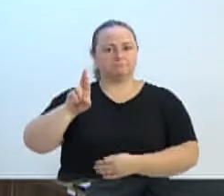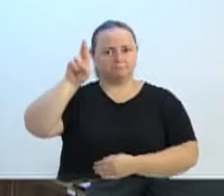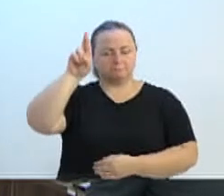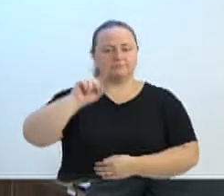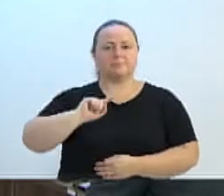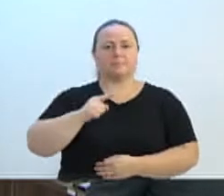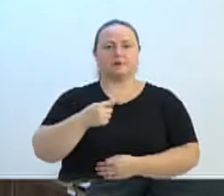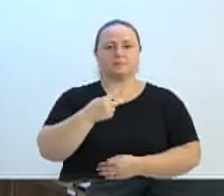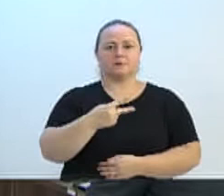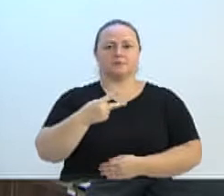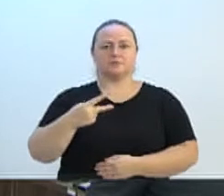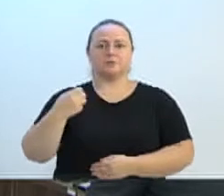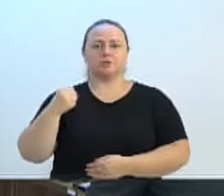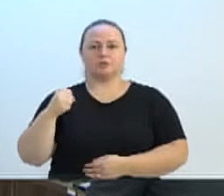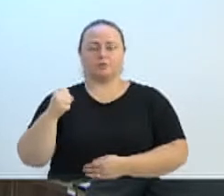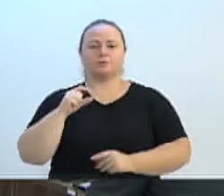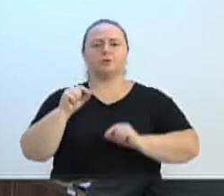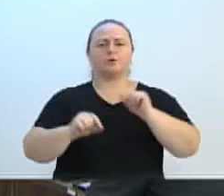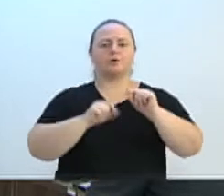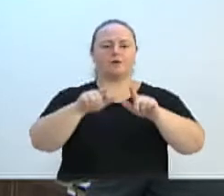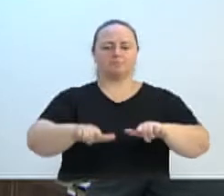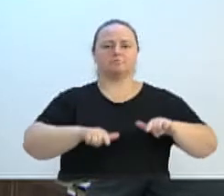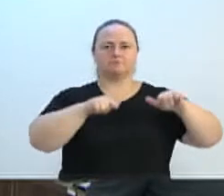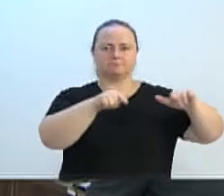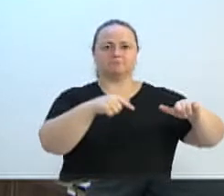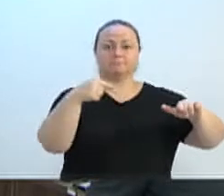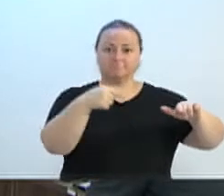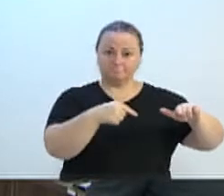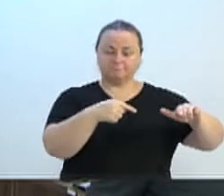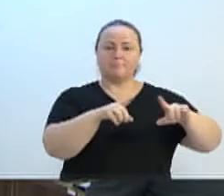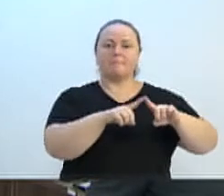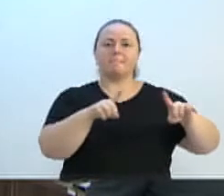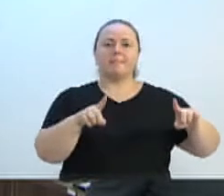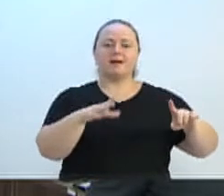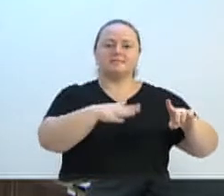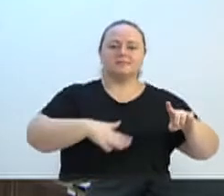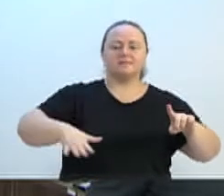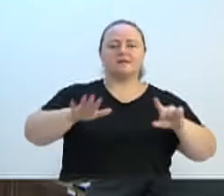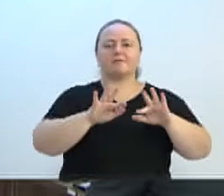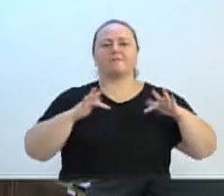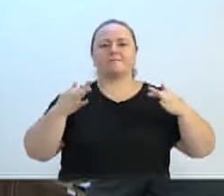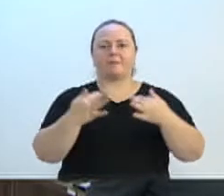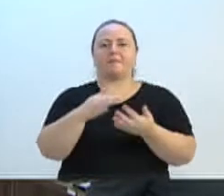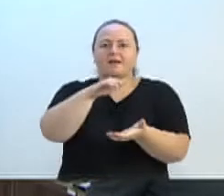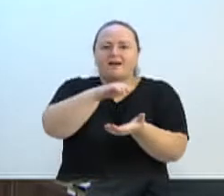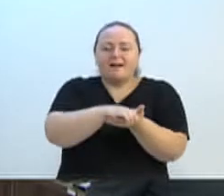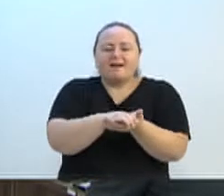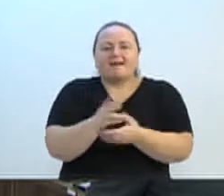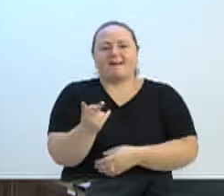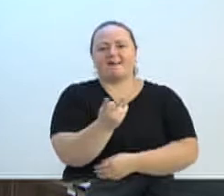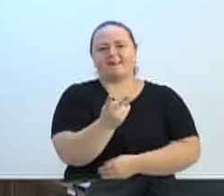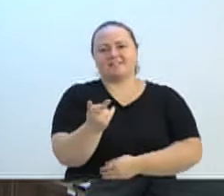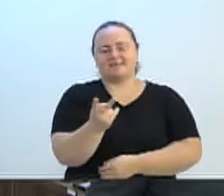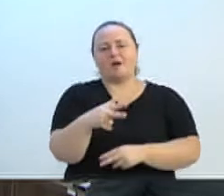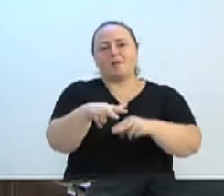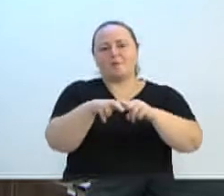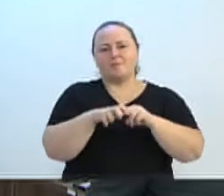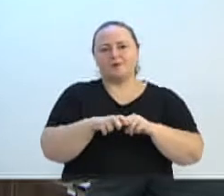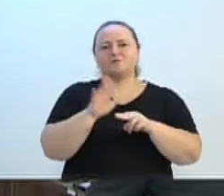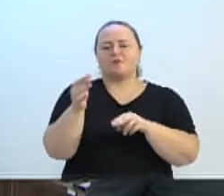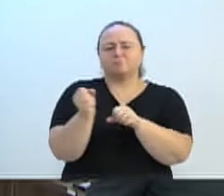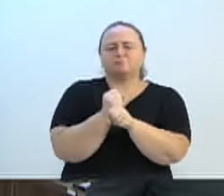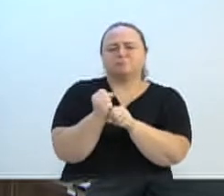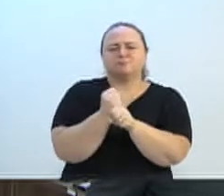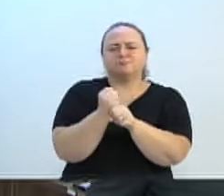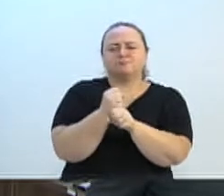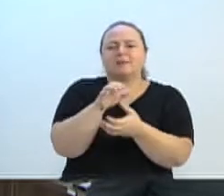que também confere a comenda municipal, só que dessa vez, no mérito da família, ao casal que especifica em razão das bodas de ouro.